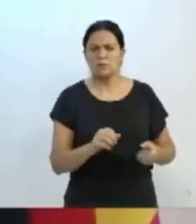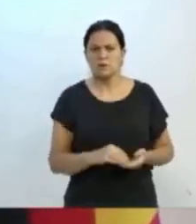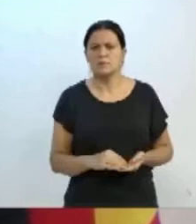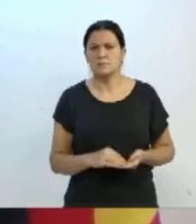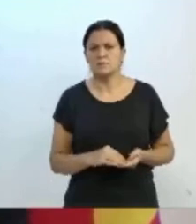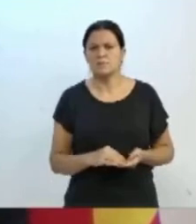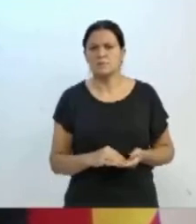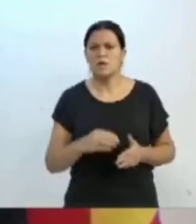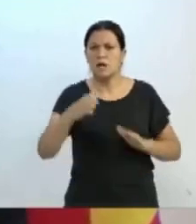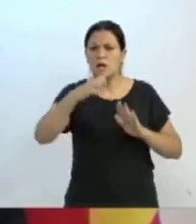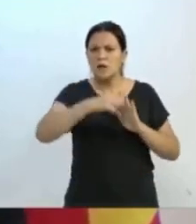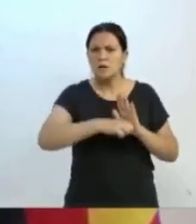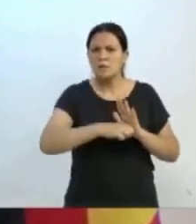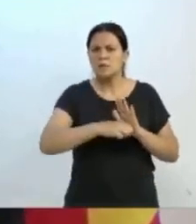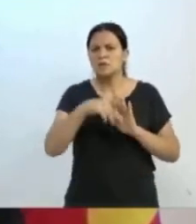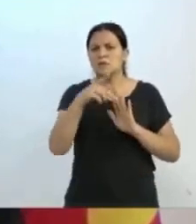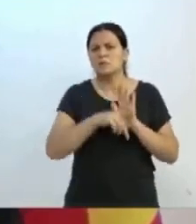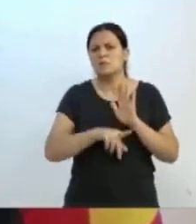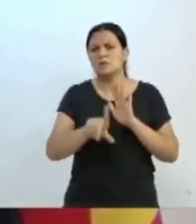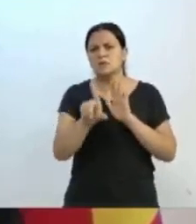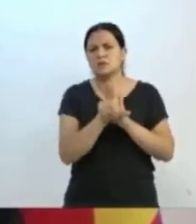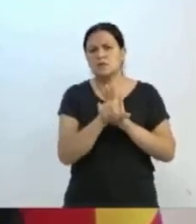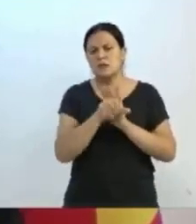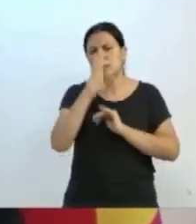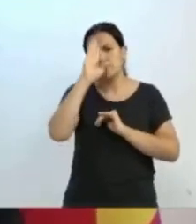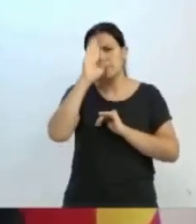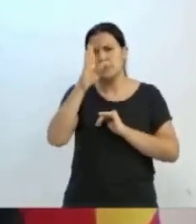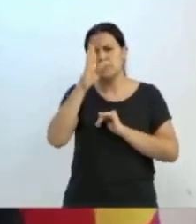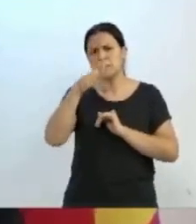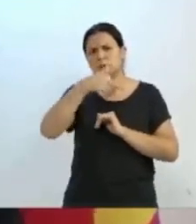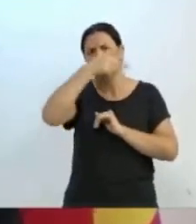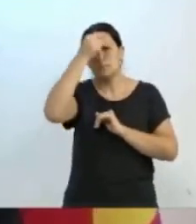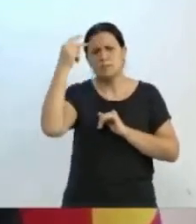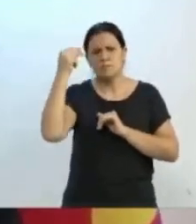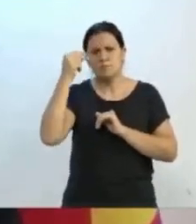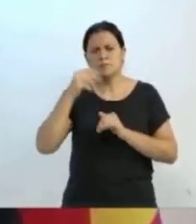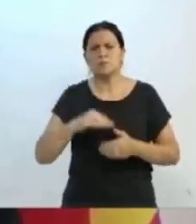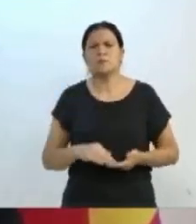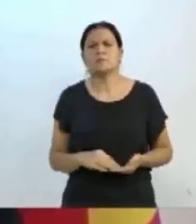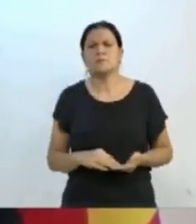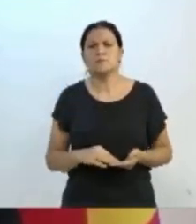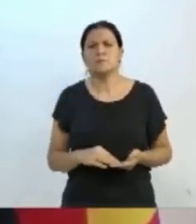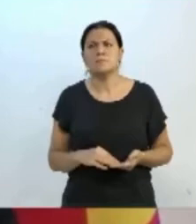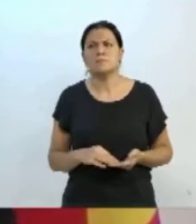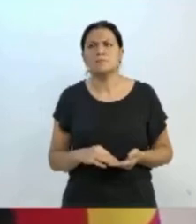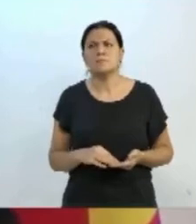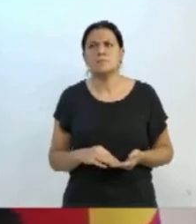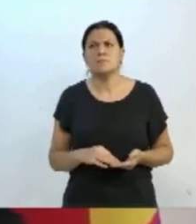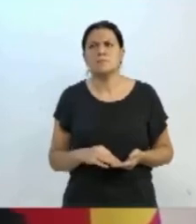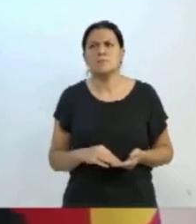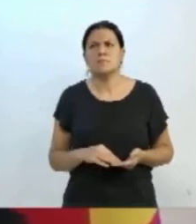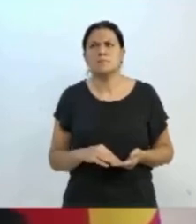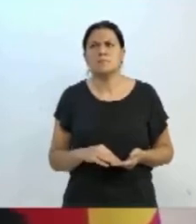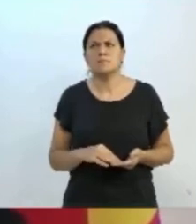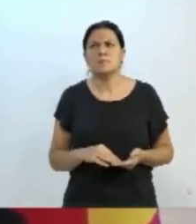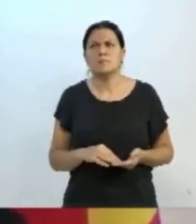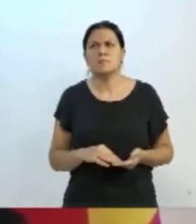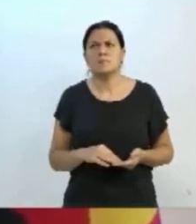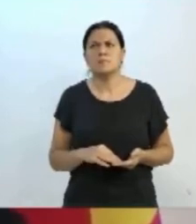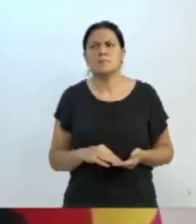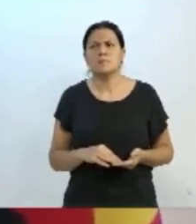de lei, da lei orgânica do município, onde nós vamos tirar a prioridade